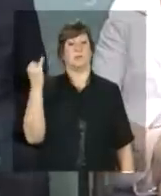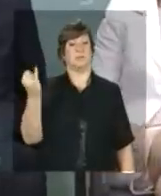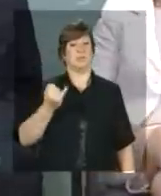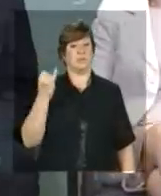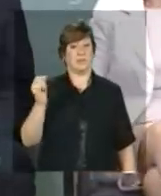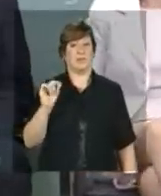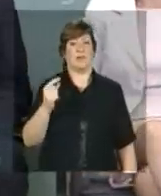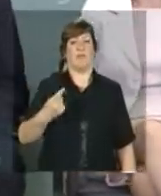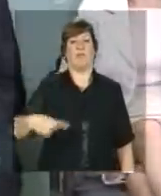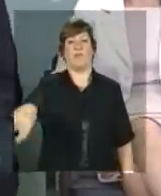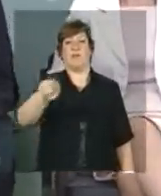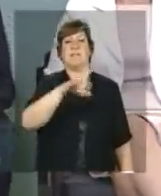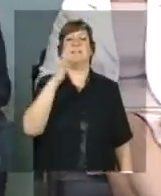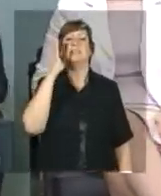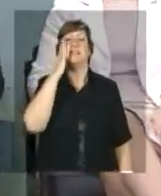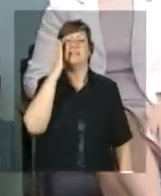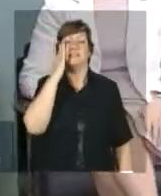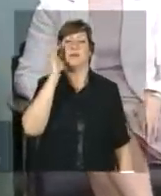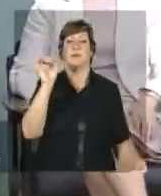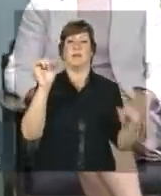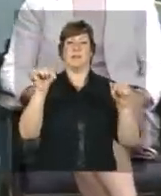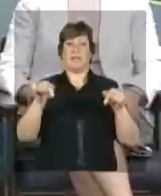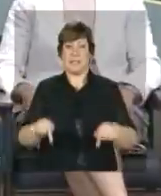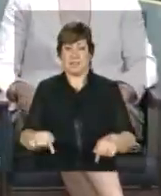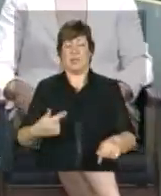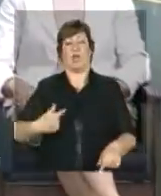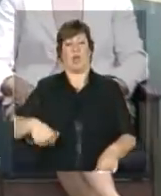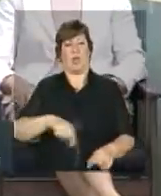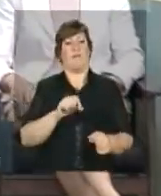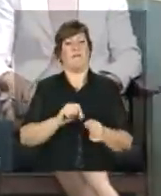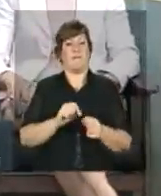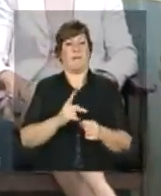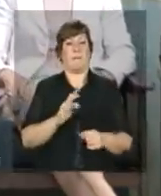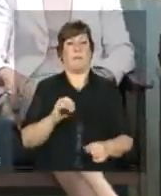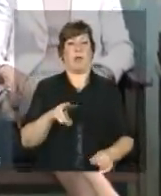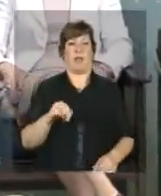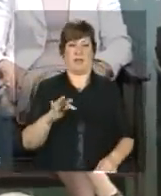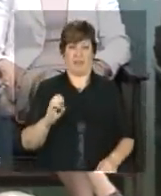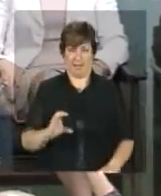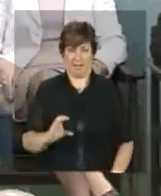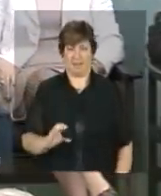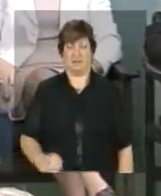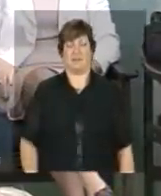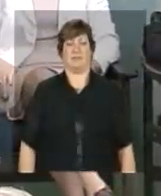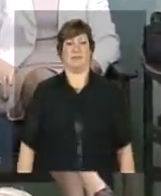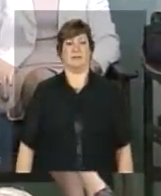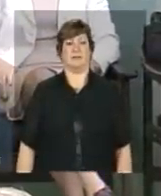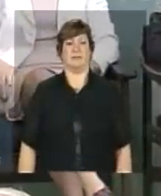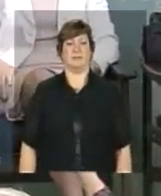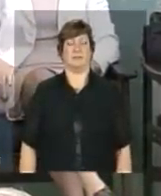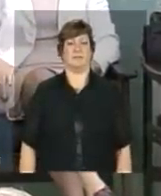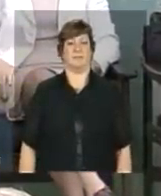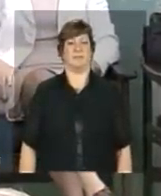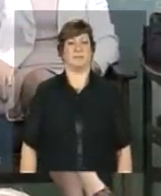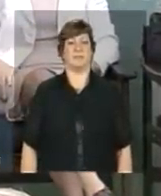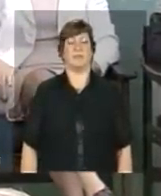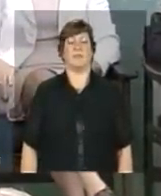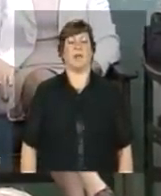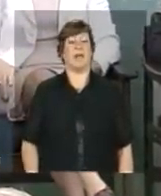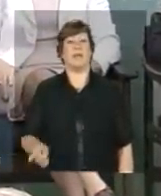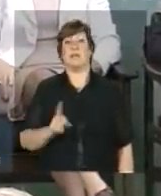importante que vocês saibam que isso nós fizemos com o Pronatec não é